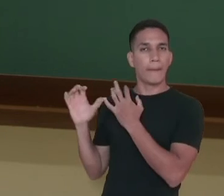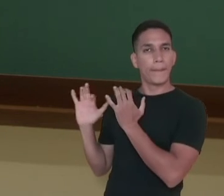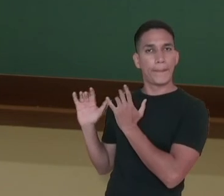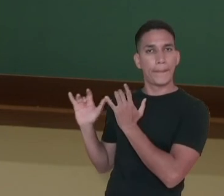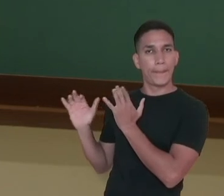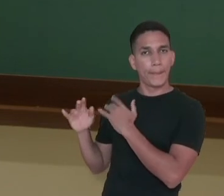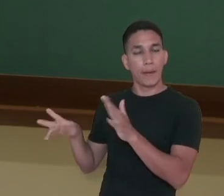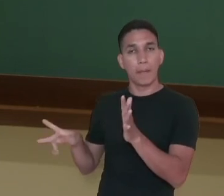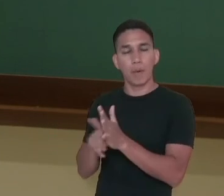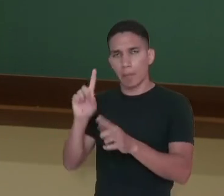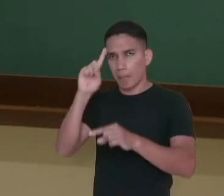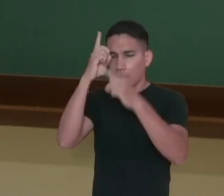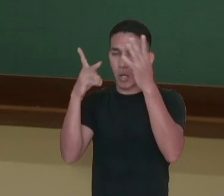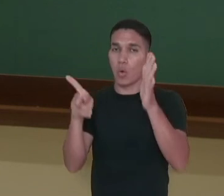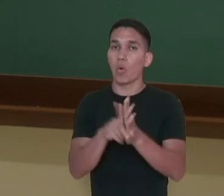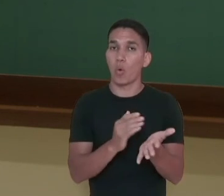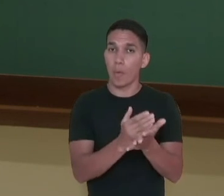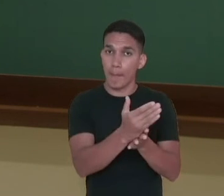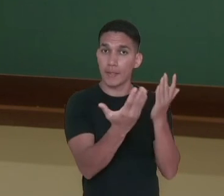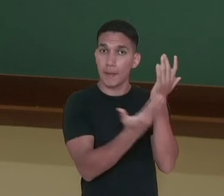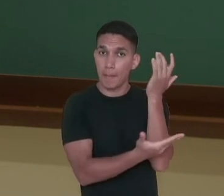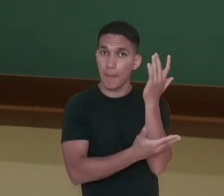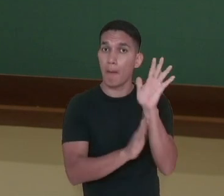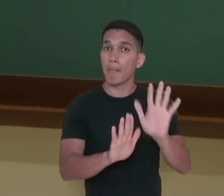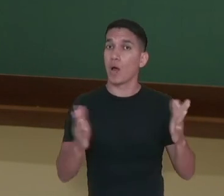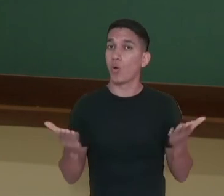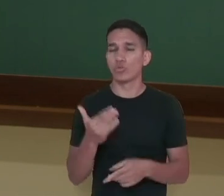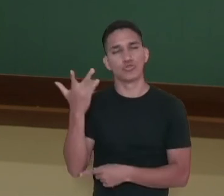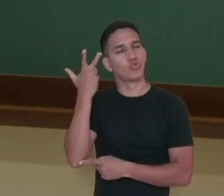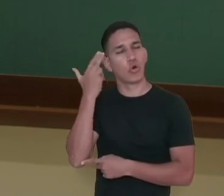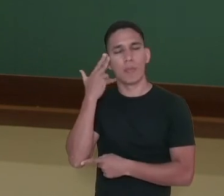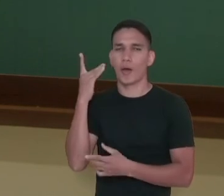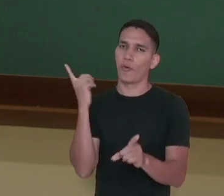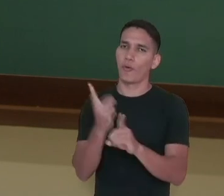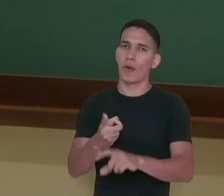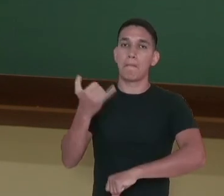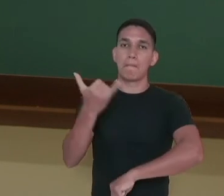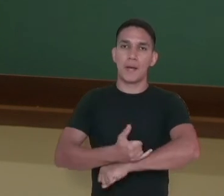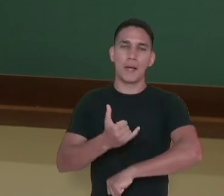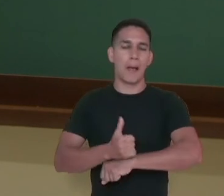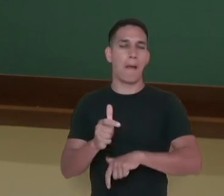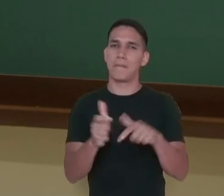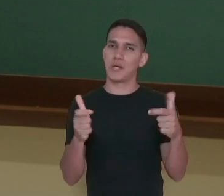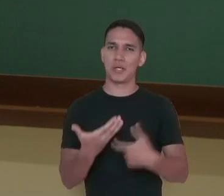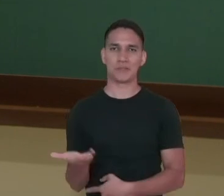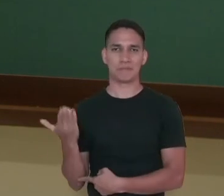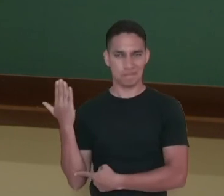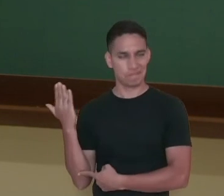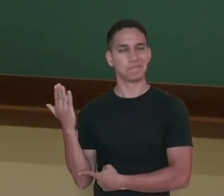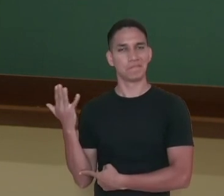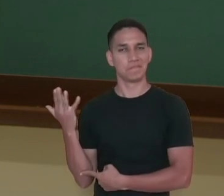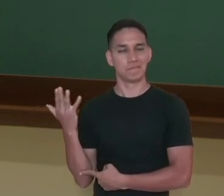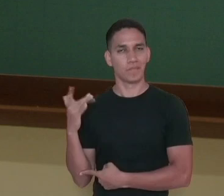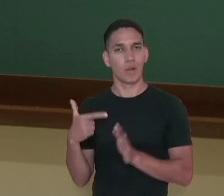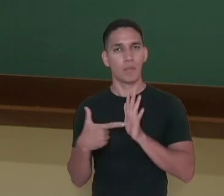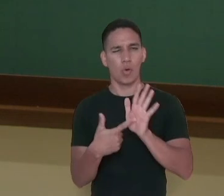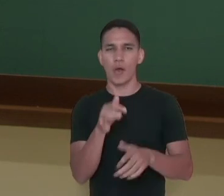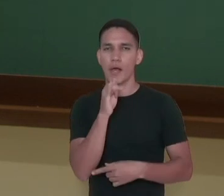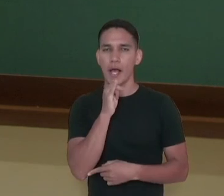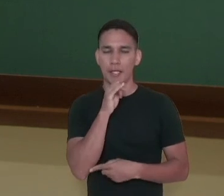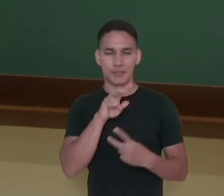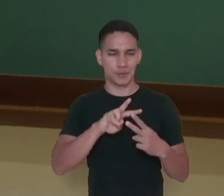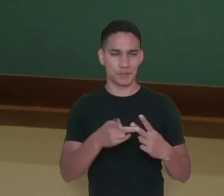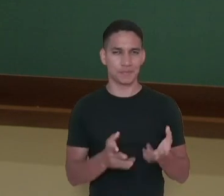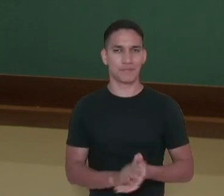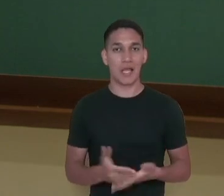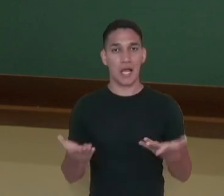originalmente produzida em madeira, mas hoje é mais comum encontrá-la em metal na maioria de suas versões. Trouxe como exemplo para vocês.